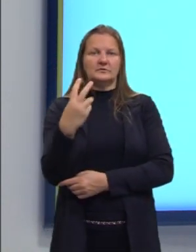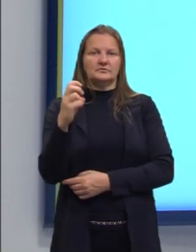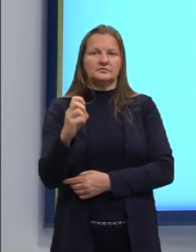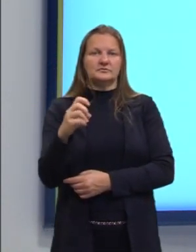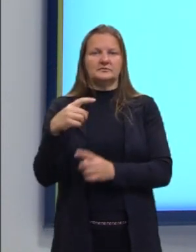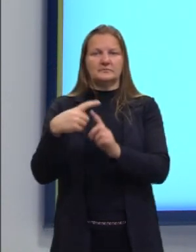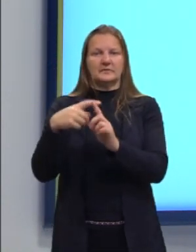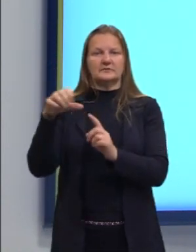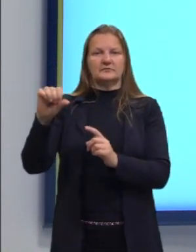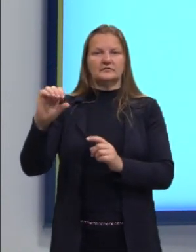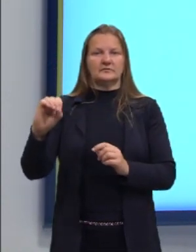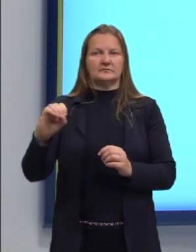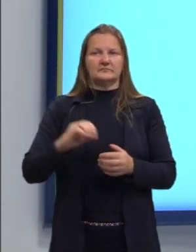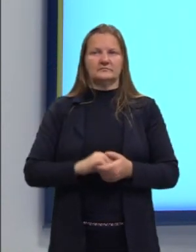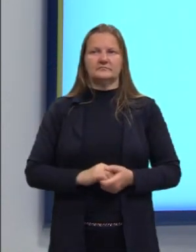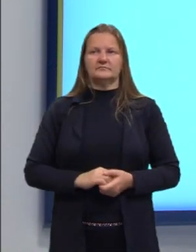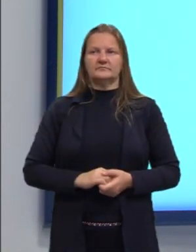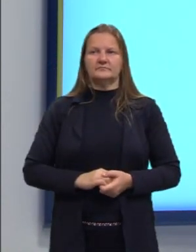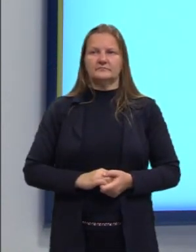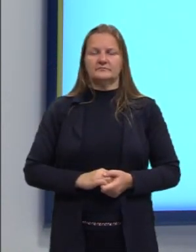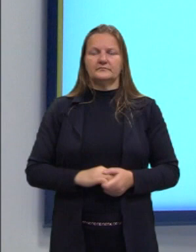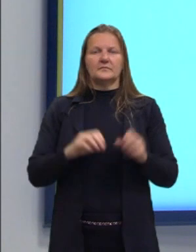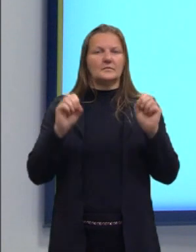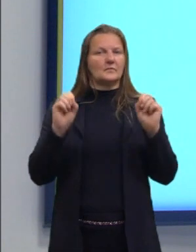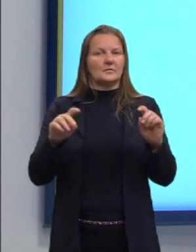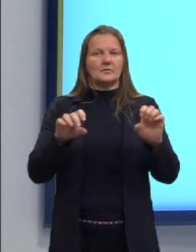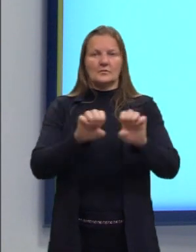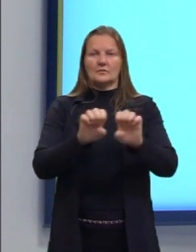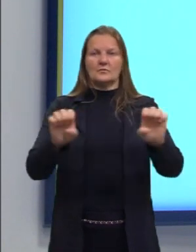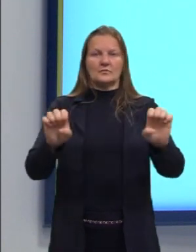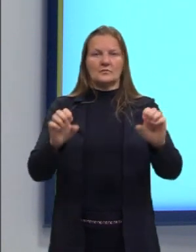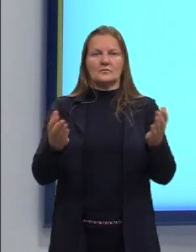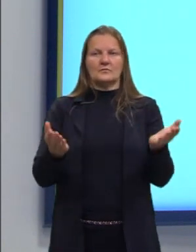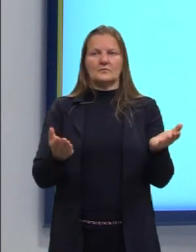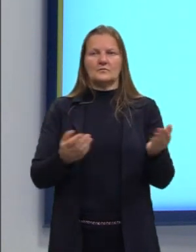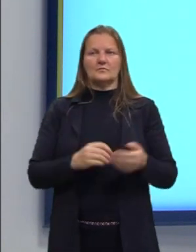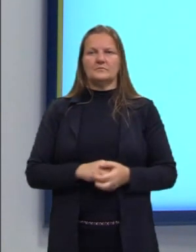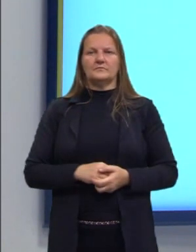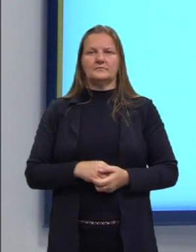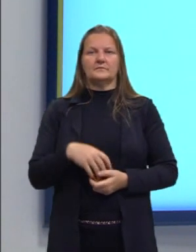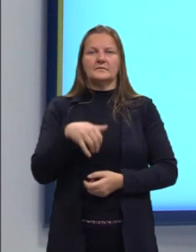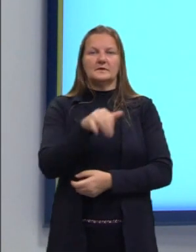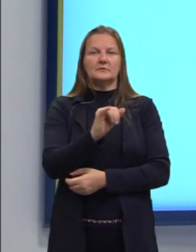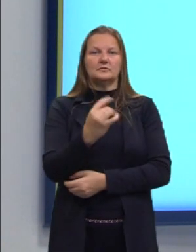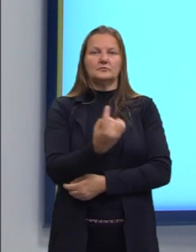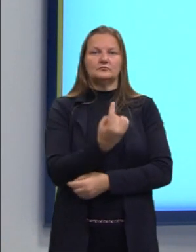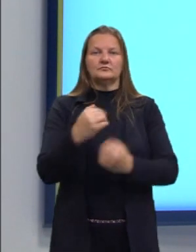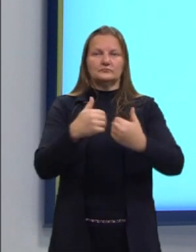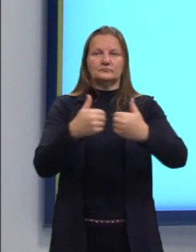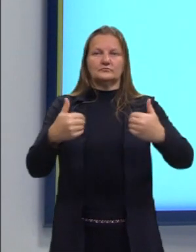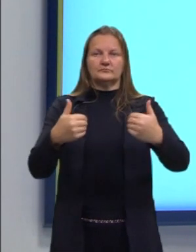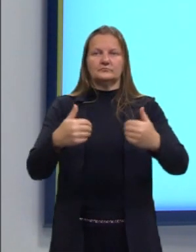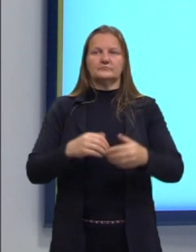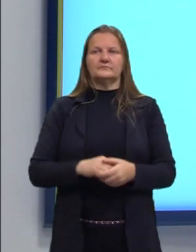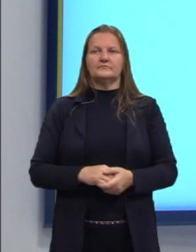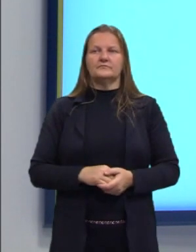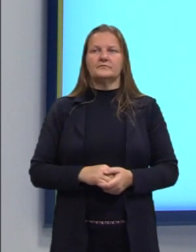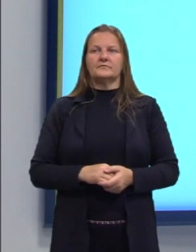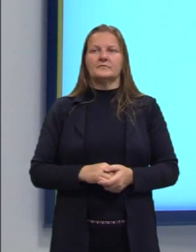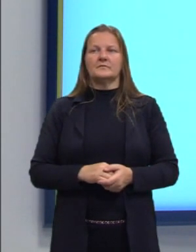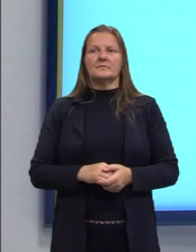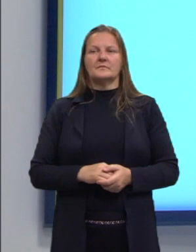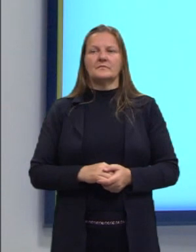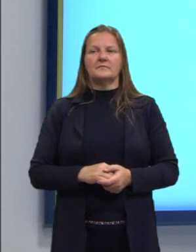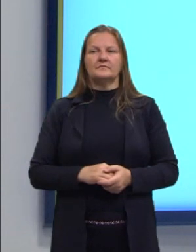mais 90. Beleza, deixei ali o Y um pouquinho mais isolado, né? Por enquanto, eu vou deixar